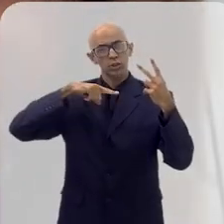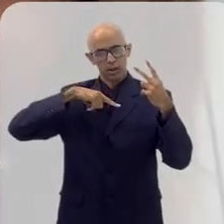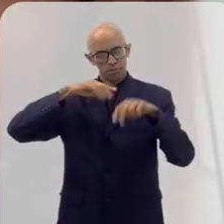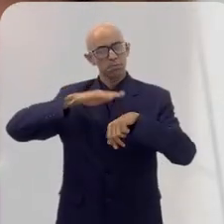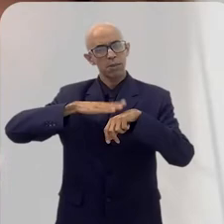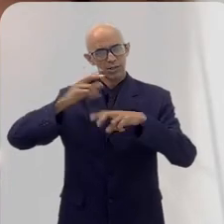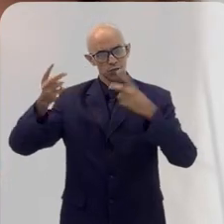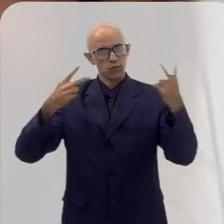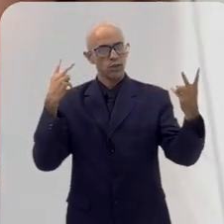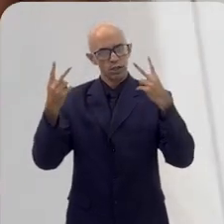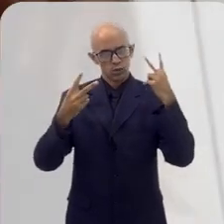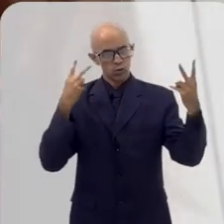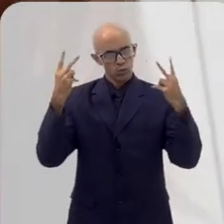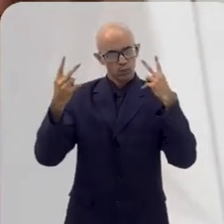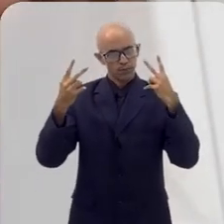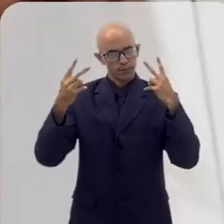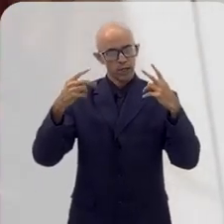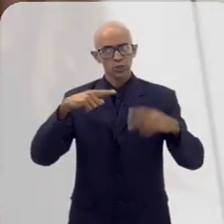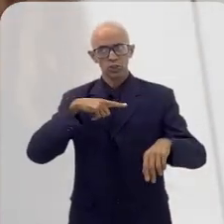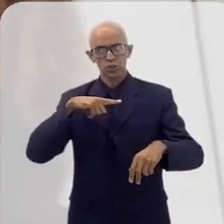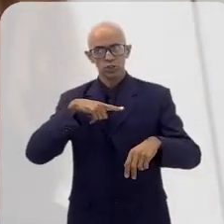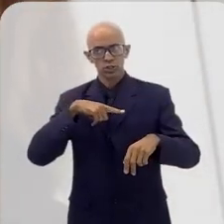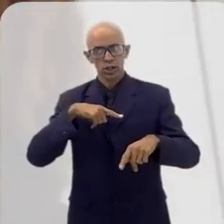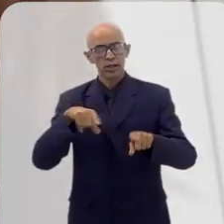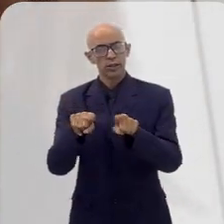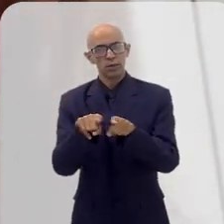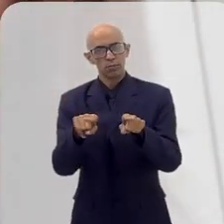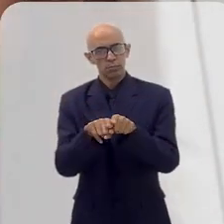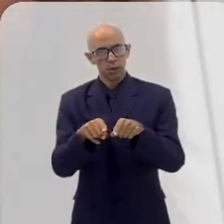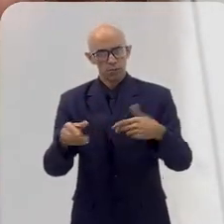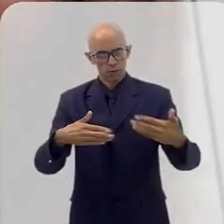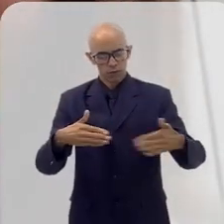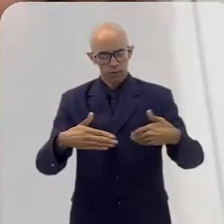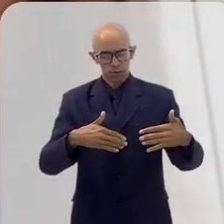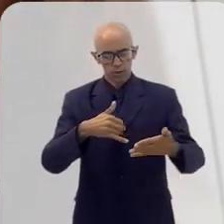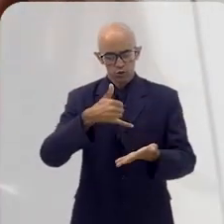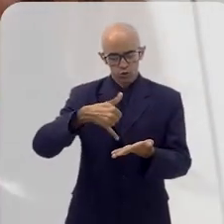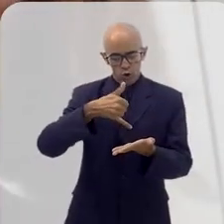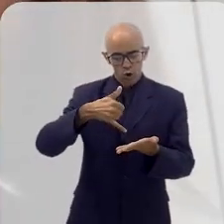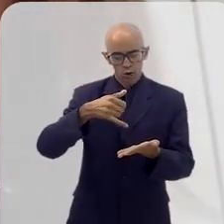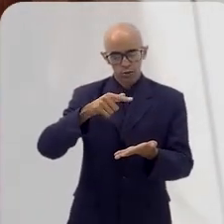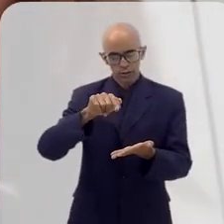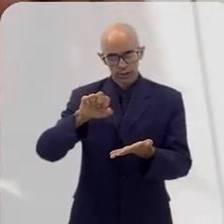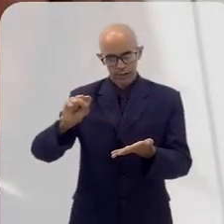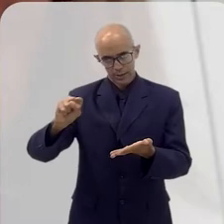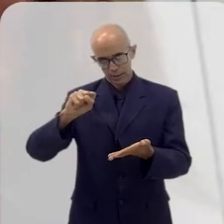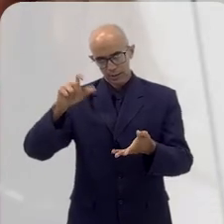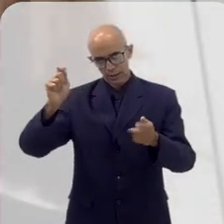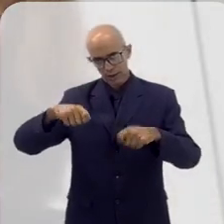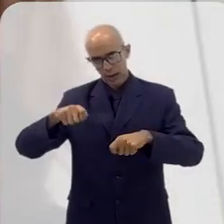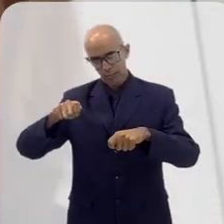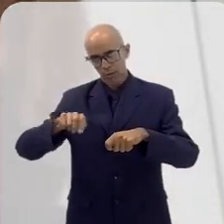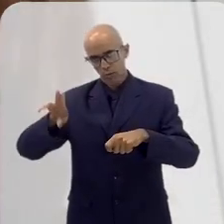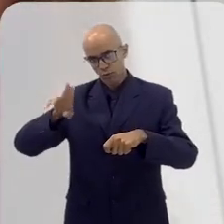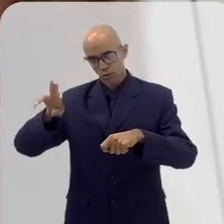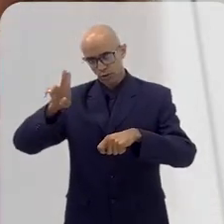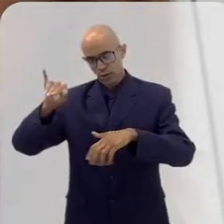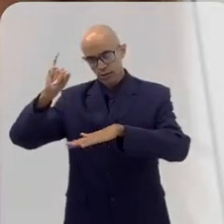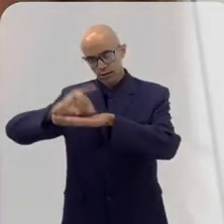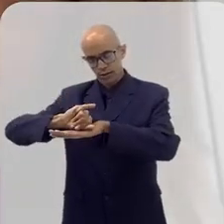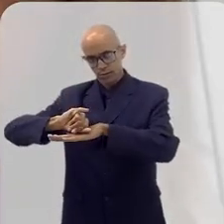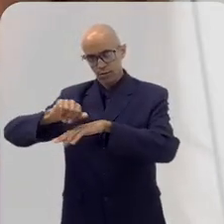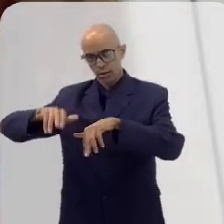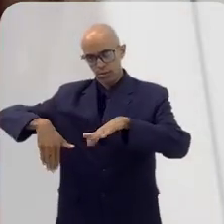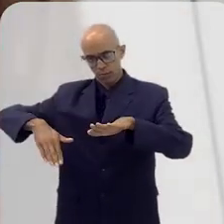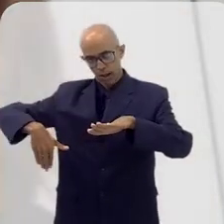Lá no Norte tem um vento melhor, realmente. Nós temos toda uma indústria de óleo e gás que pode ser aproveitada com experiência em plataformas